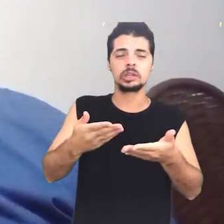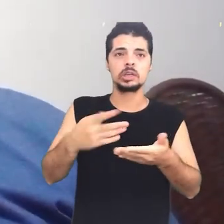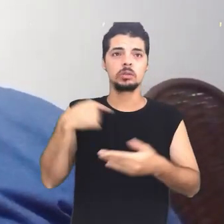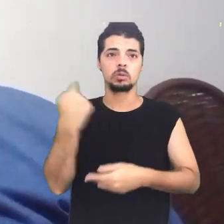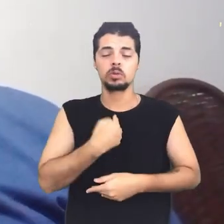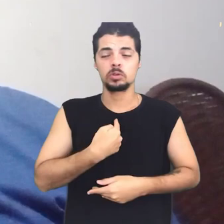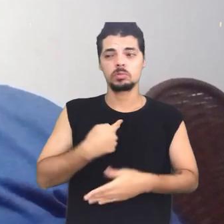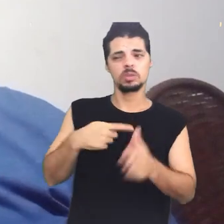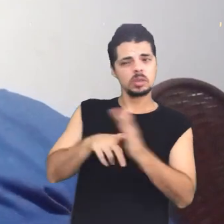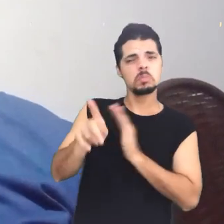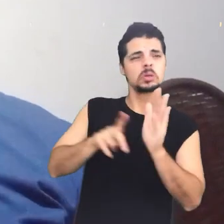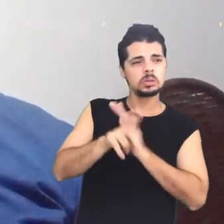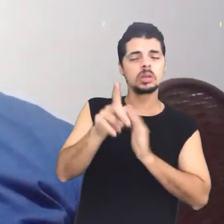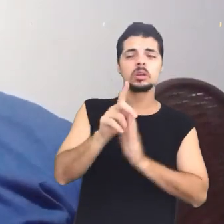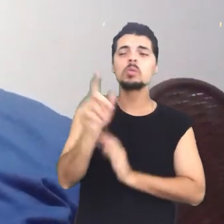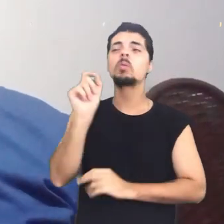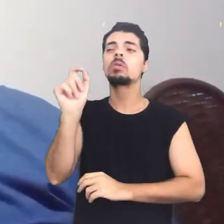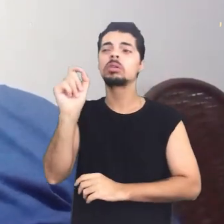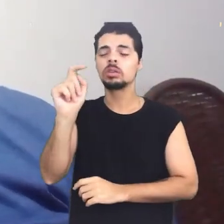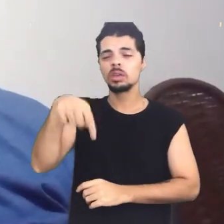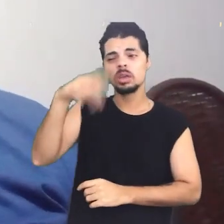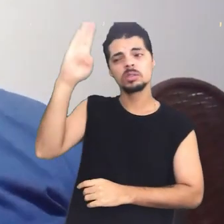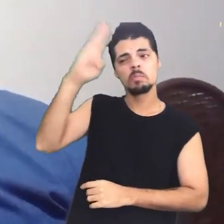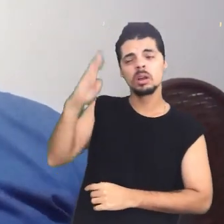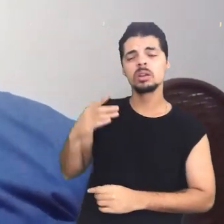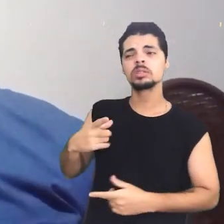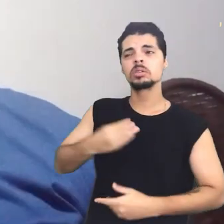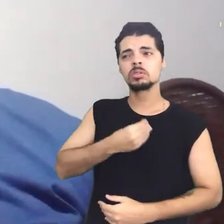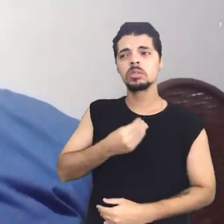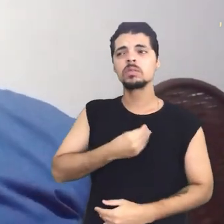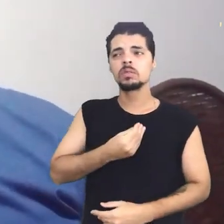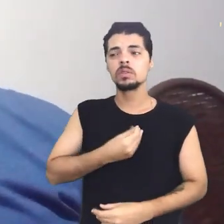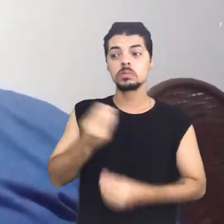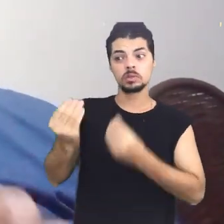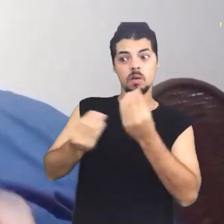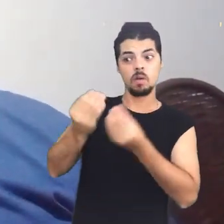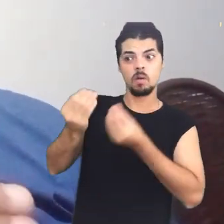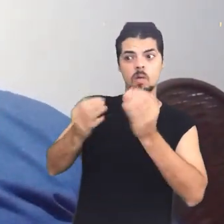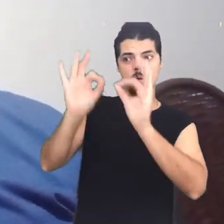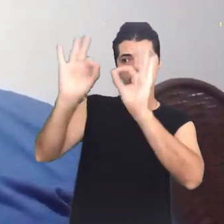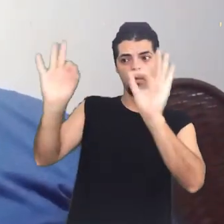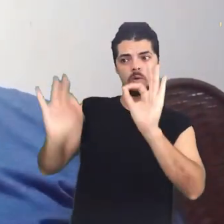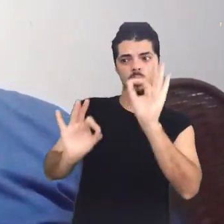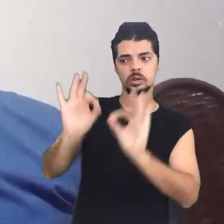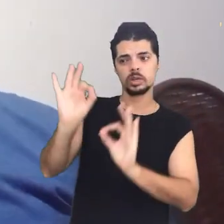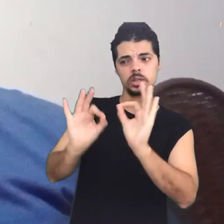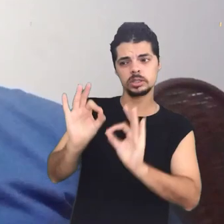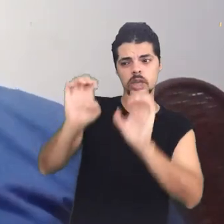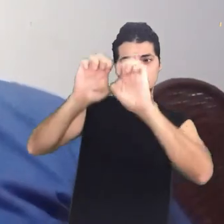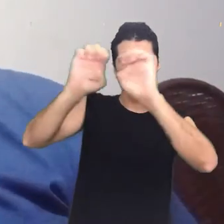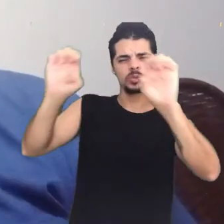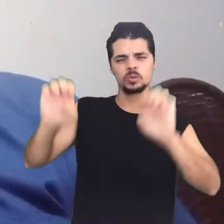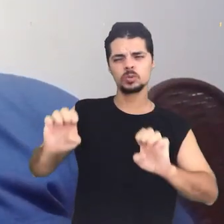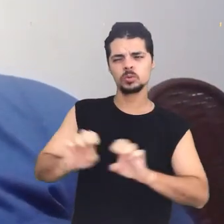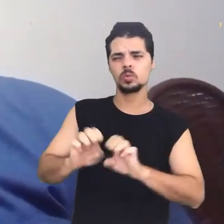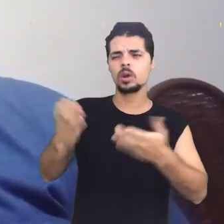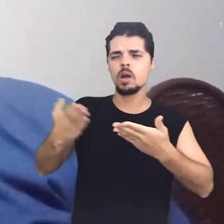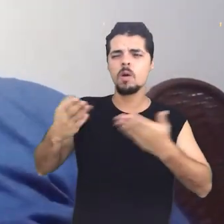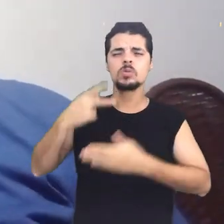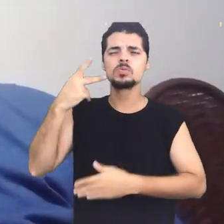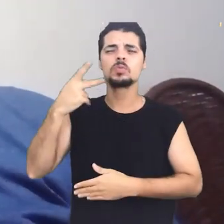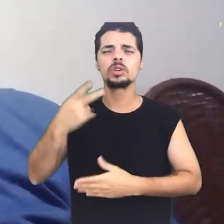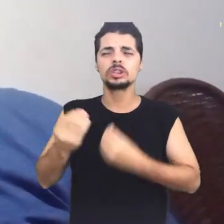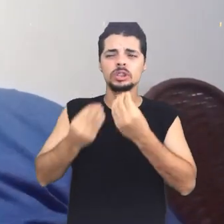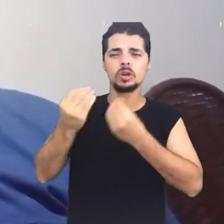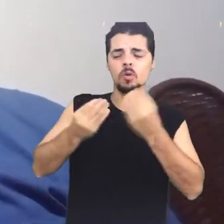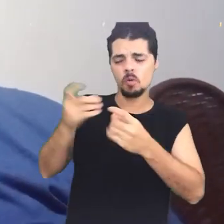aulas de História, trazendo para a gente muita referência do que é o nosso Brasil e do que são os vários Brasis